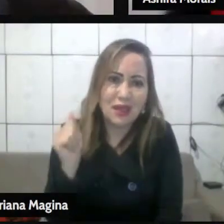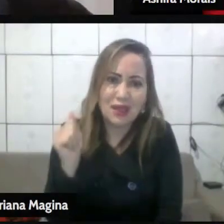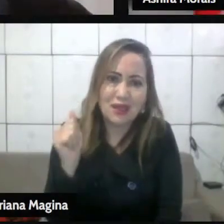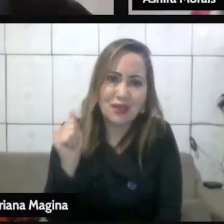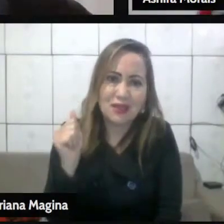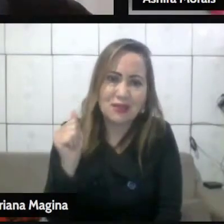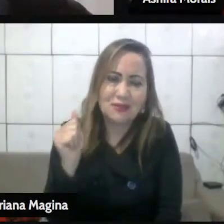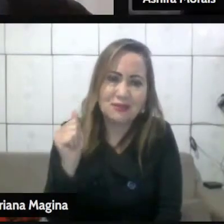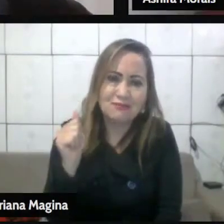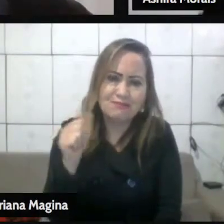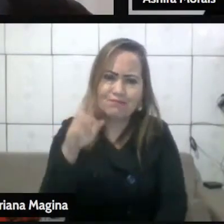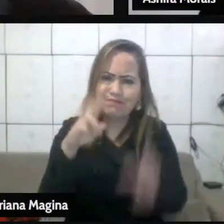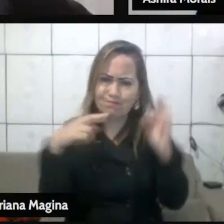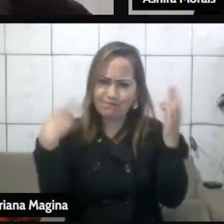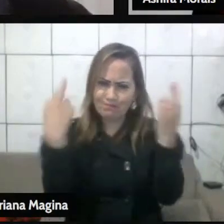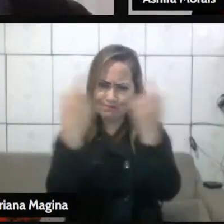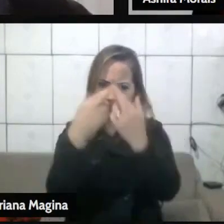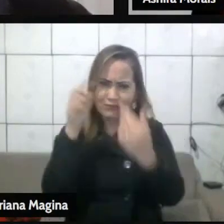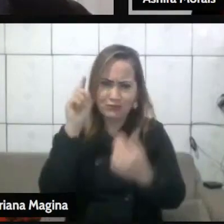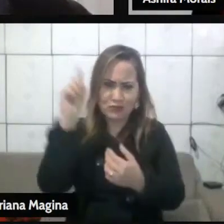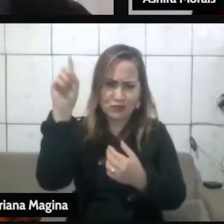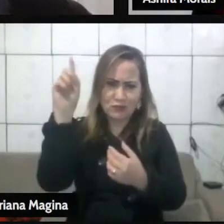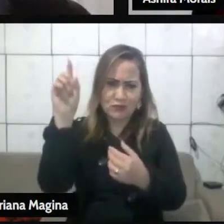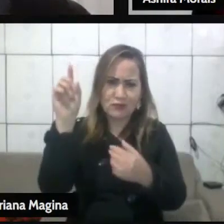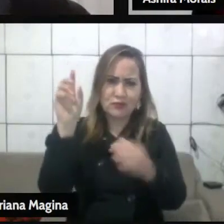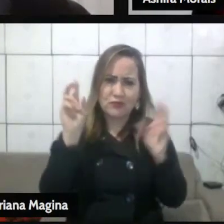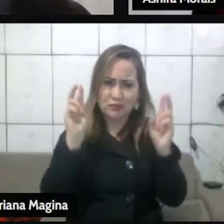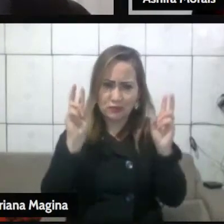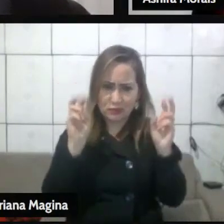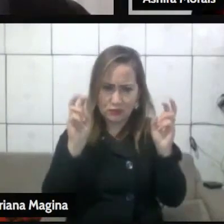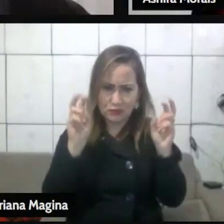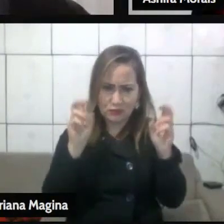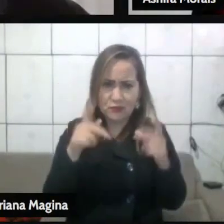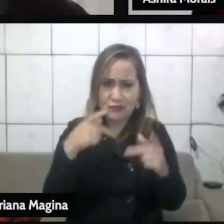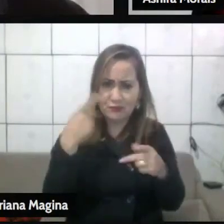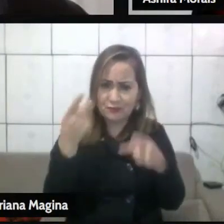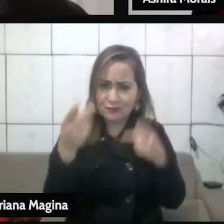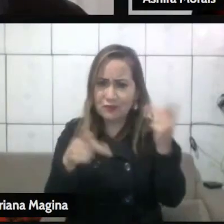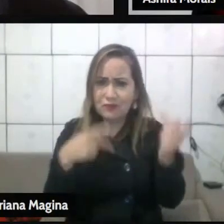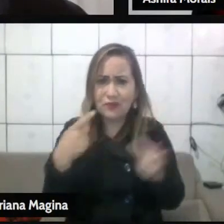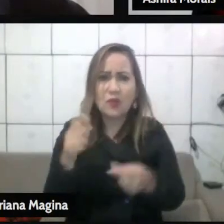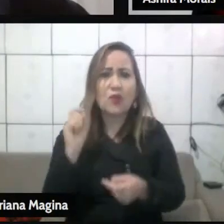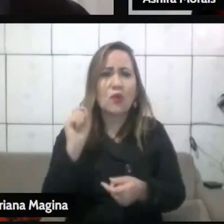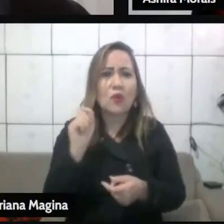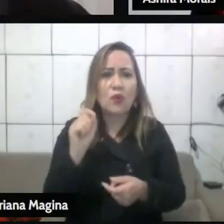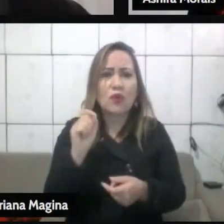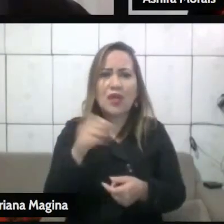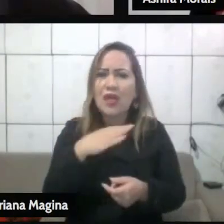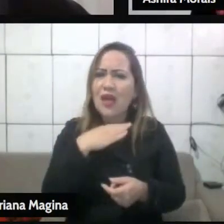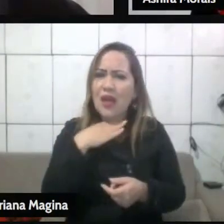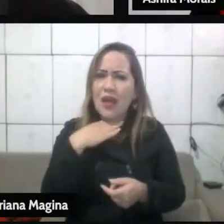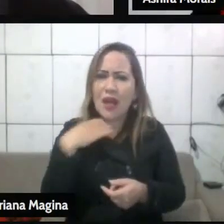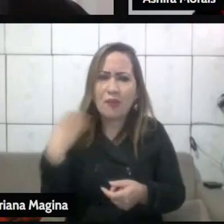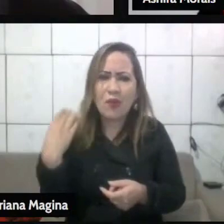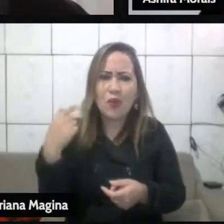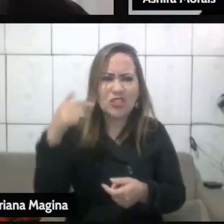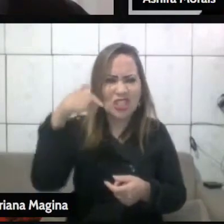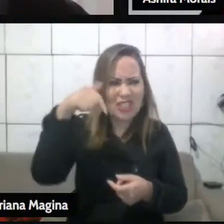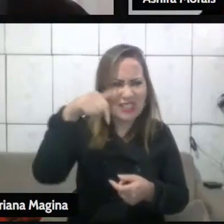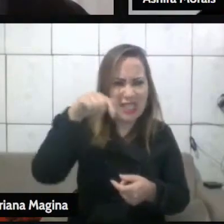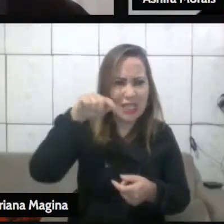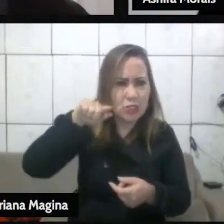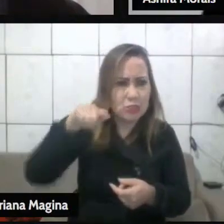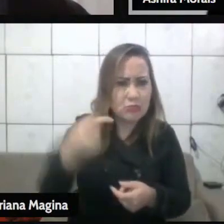de Deus, ela vai falar sobre um episódio que aconteceu, que foi justamente a morte de 7 mil homoafetivos,